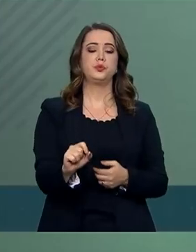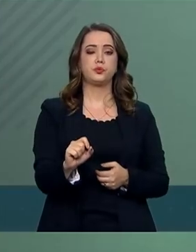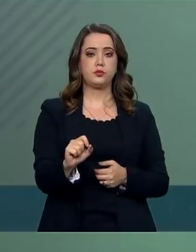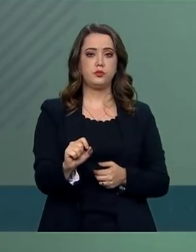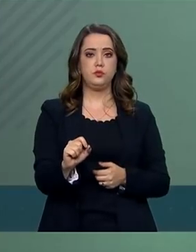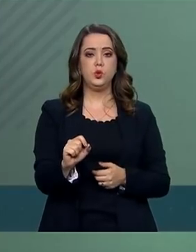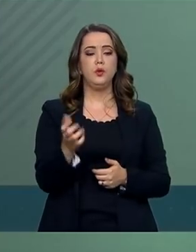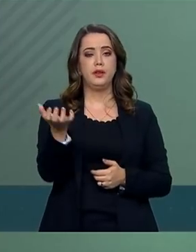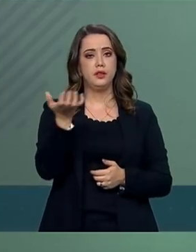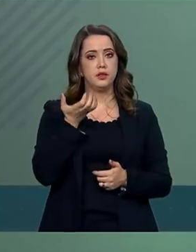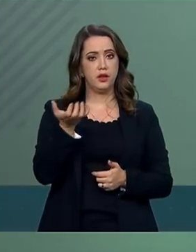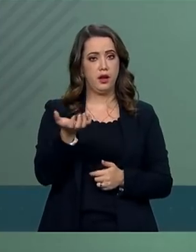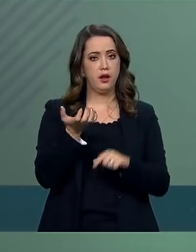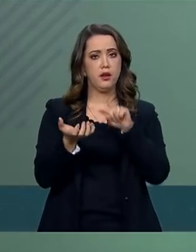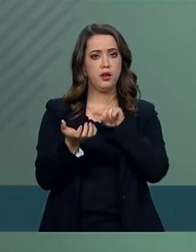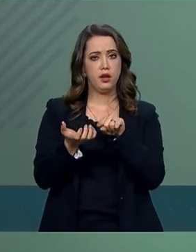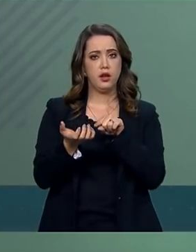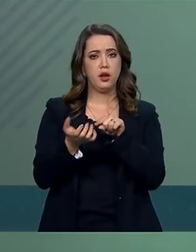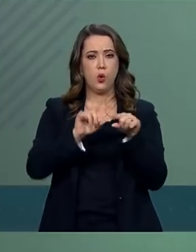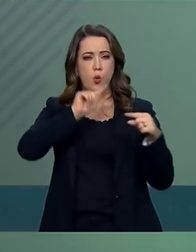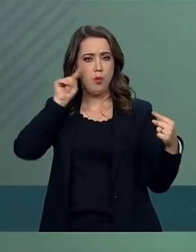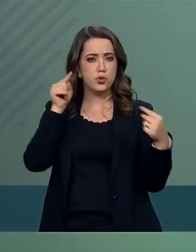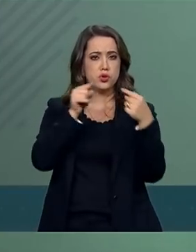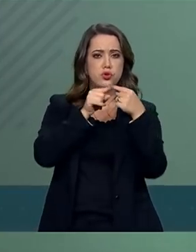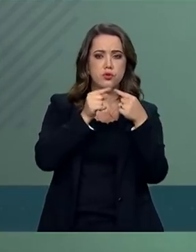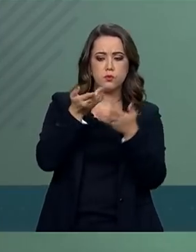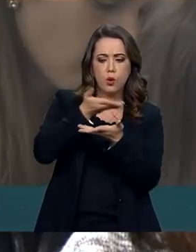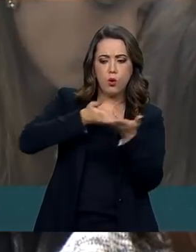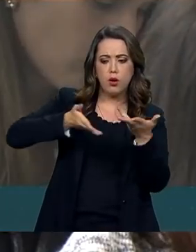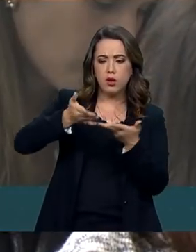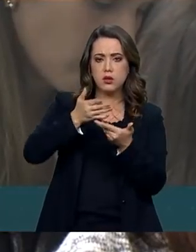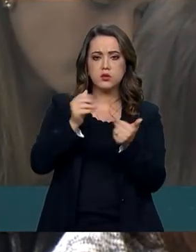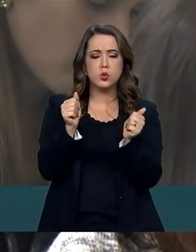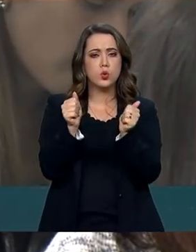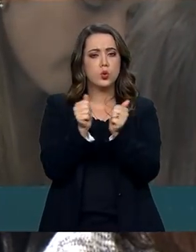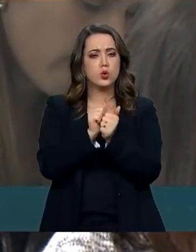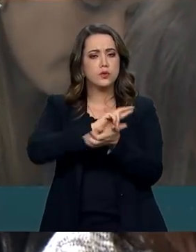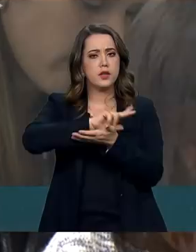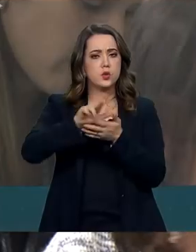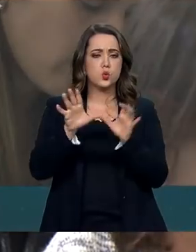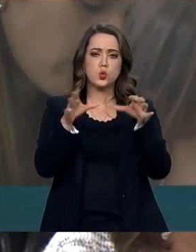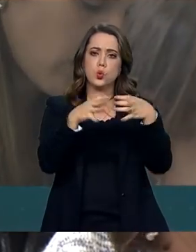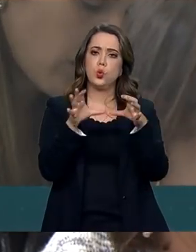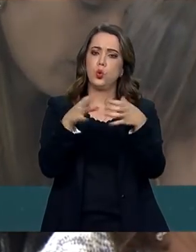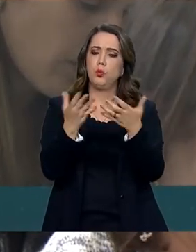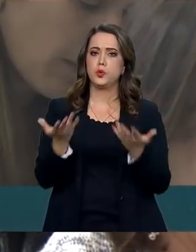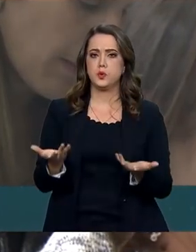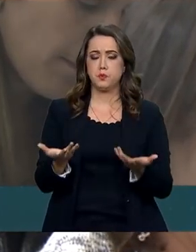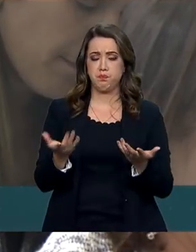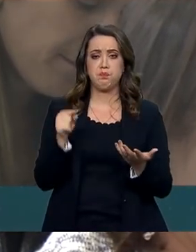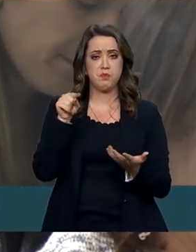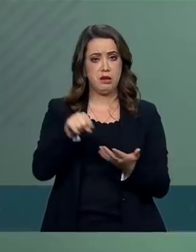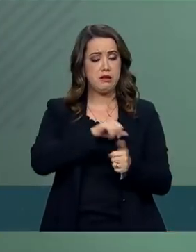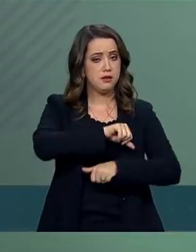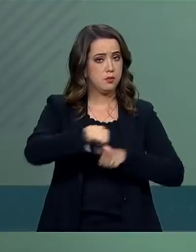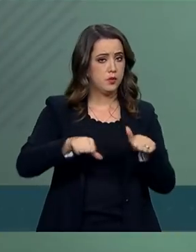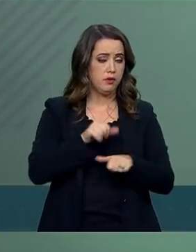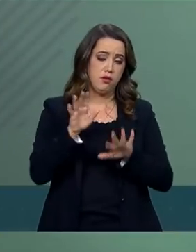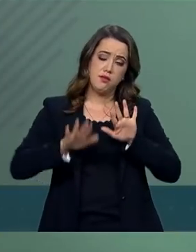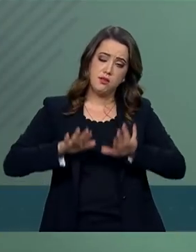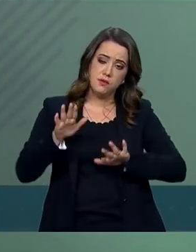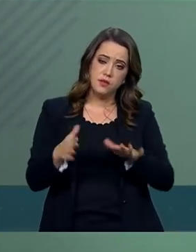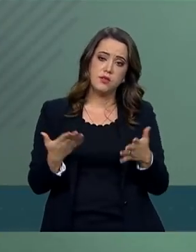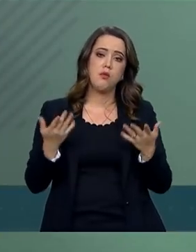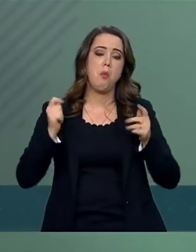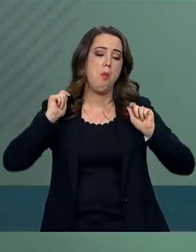estabeleceu como parâmetro no relacionamento com diversos grupos e que essa mudança, eventualmente,